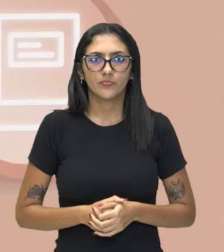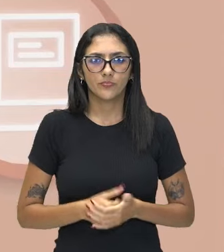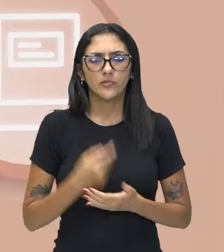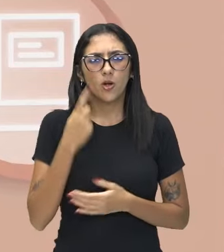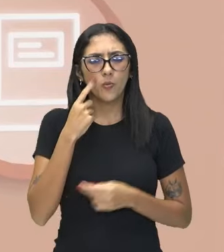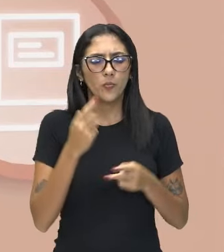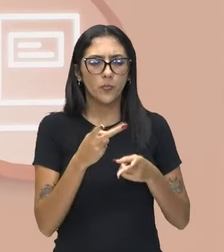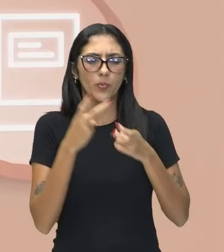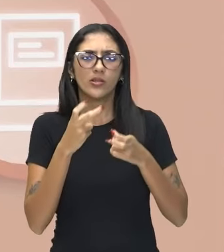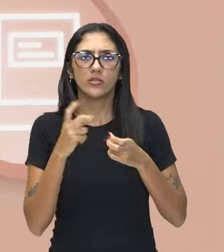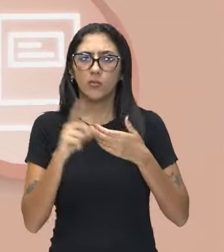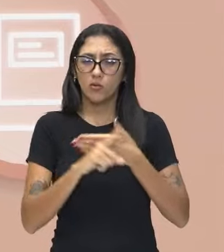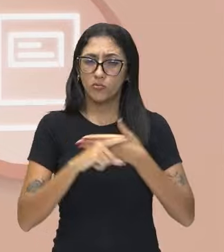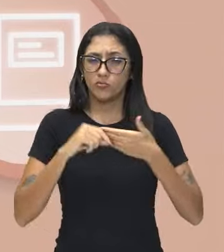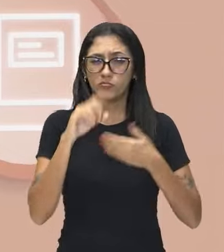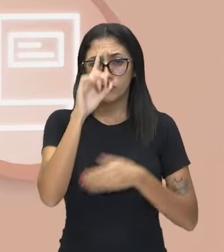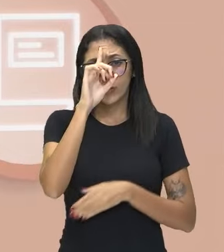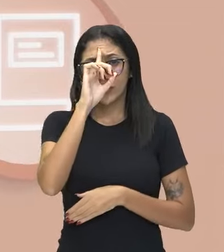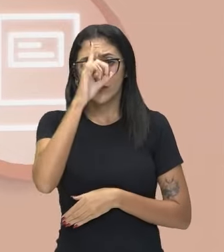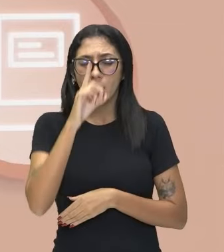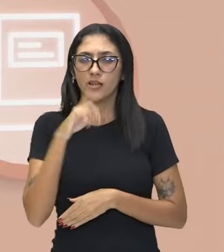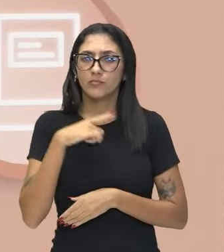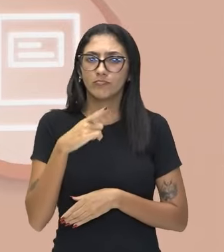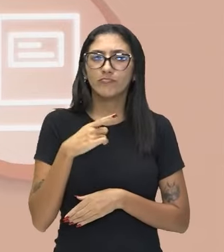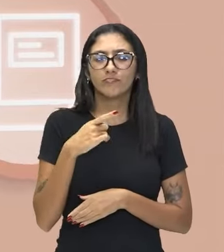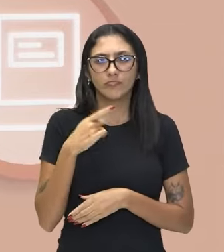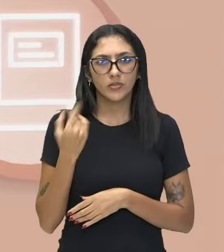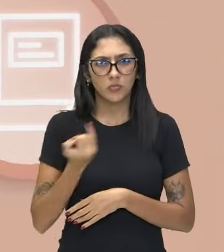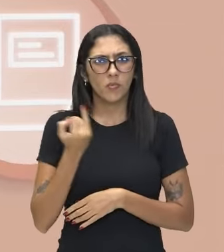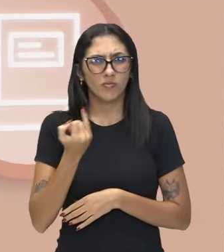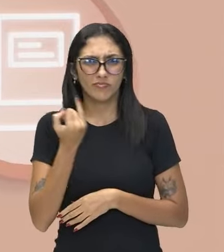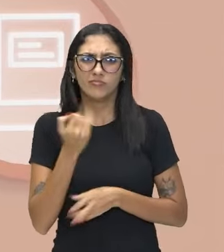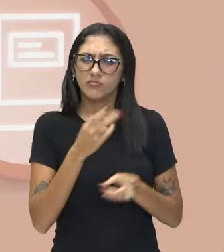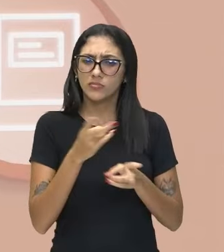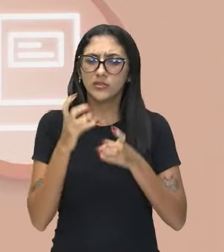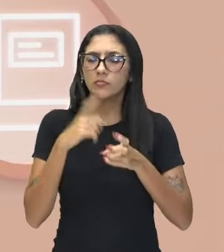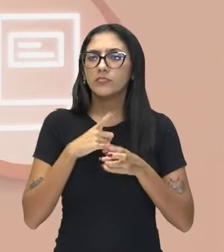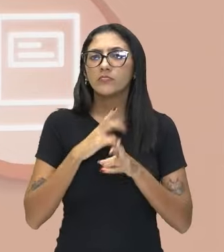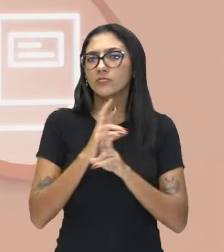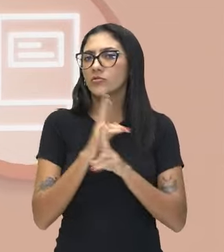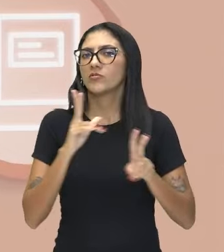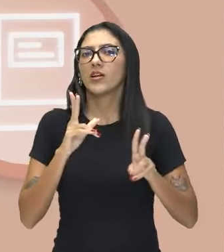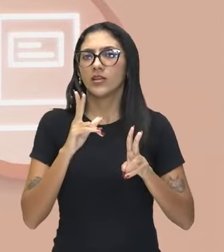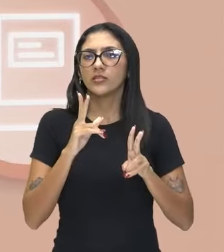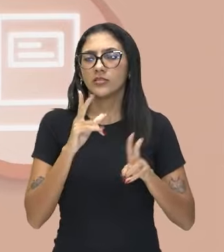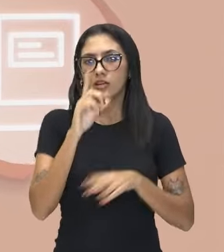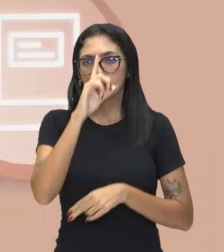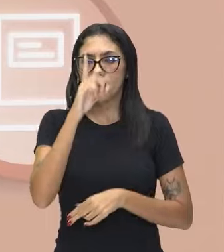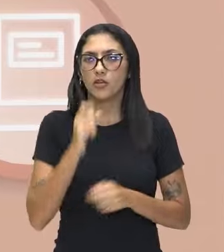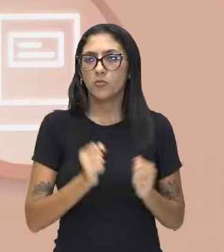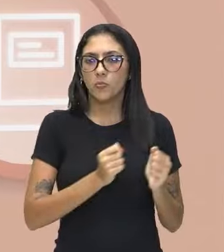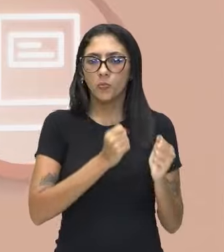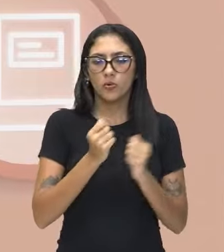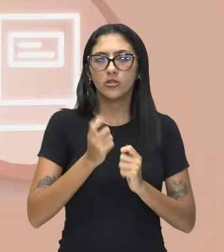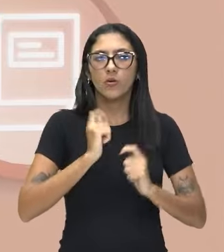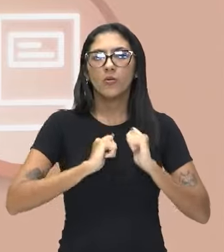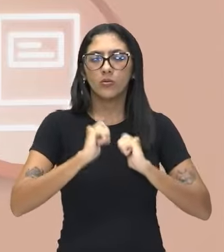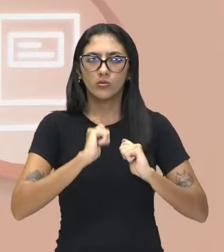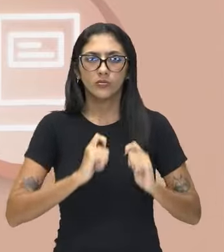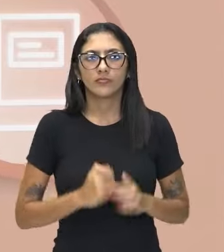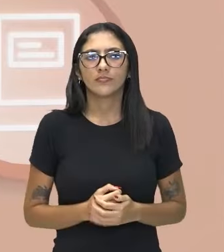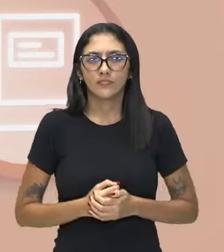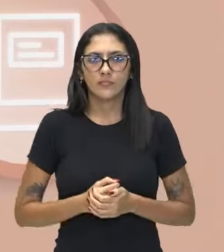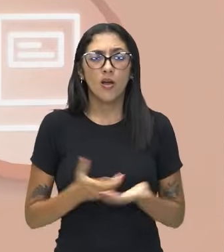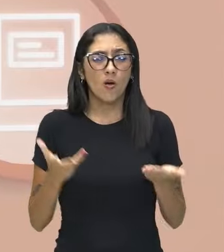Norberto Bóvel traz aí para a gente em relação a essa divisão de poder. Esse poder econômico a gente sabe que hoje realmente